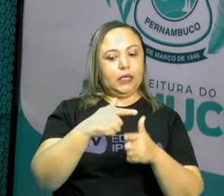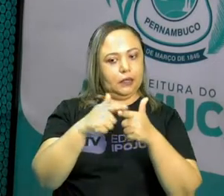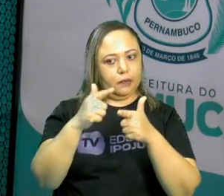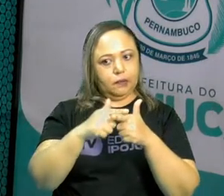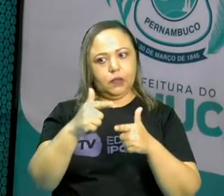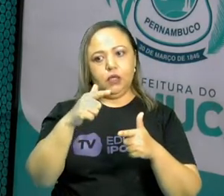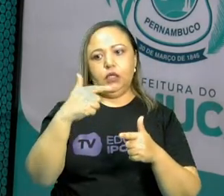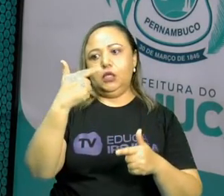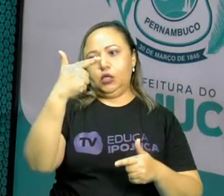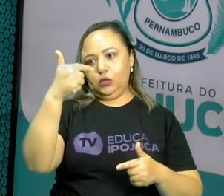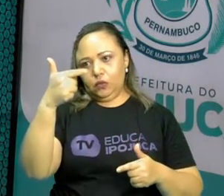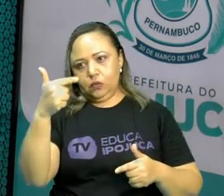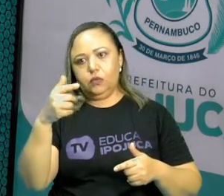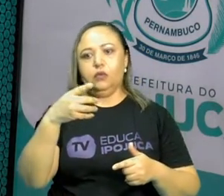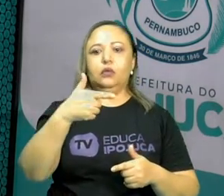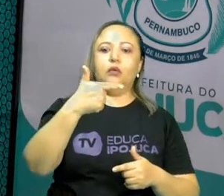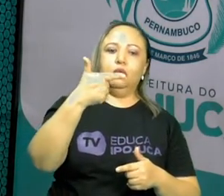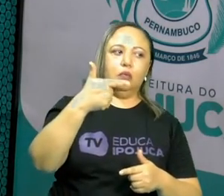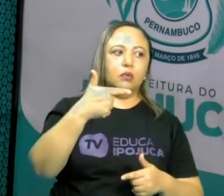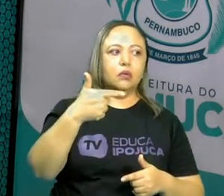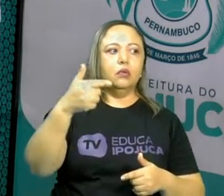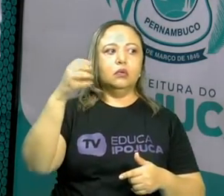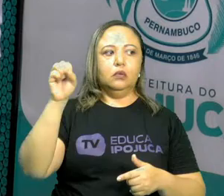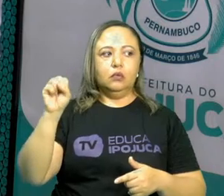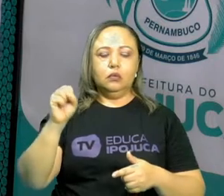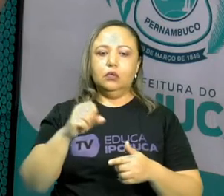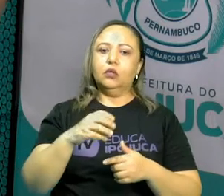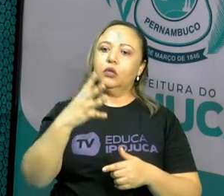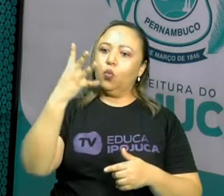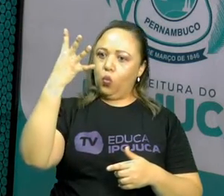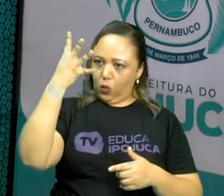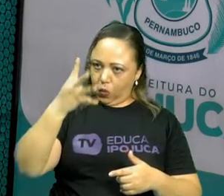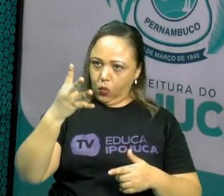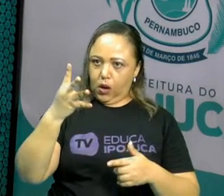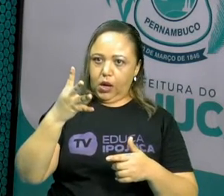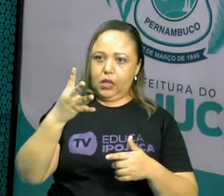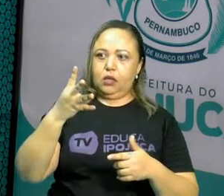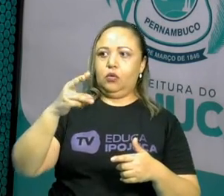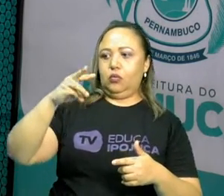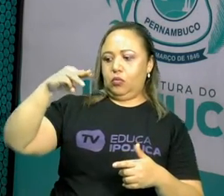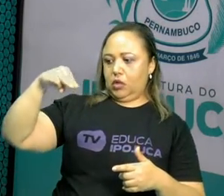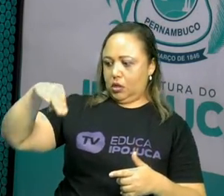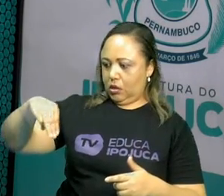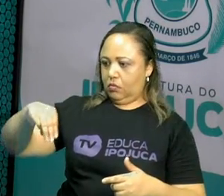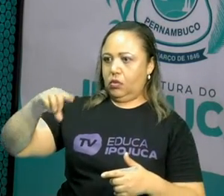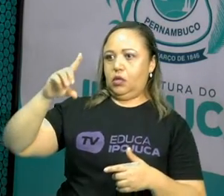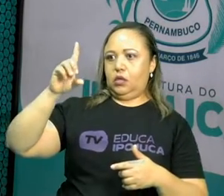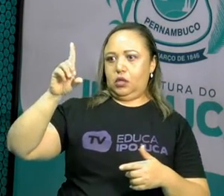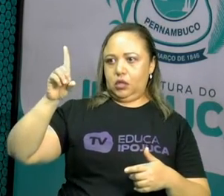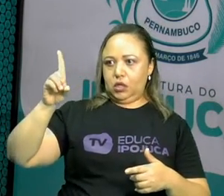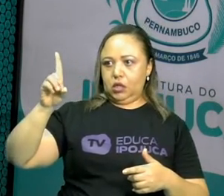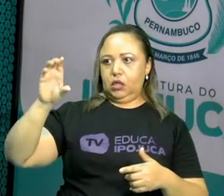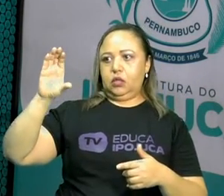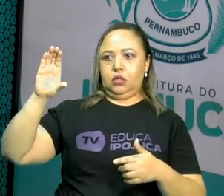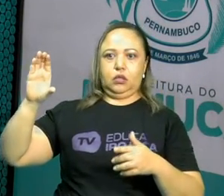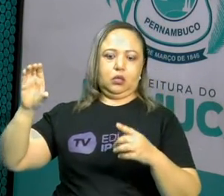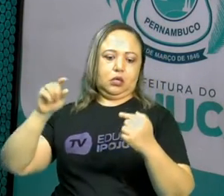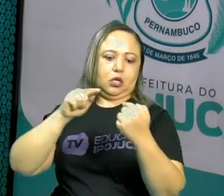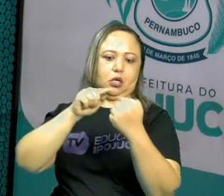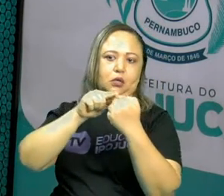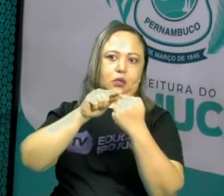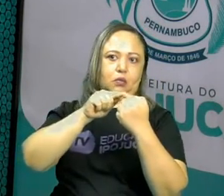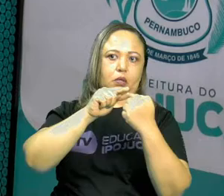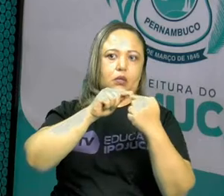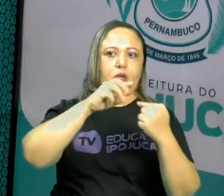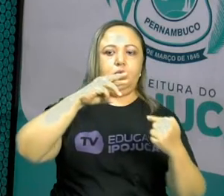você respondeu 4, você acertou. Então 4 nós chamamos de máximo divisor comum entre